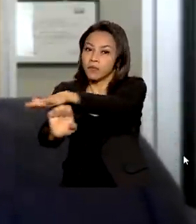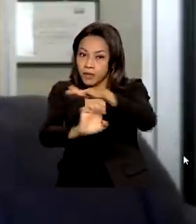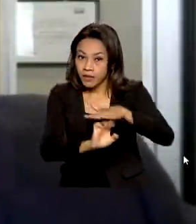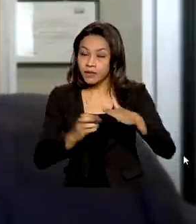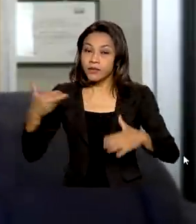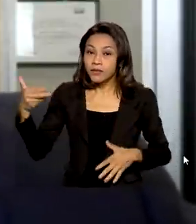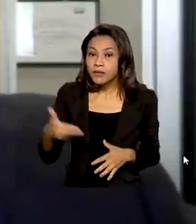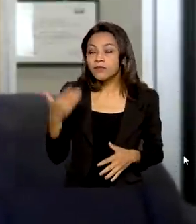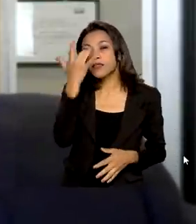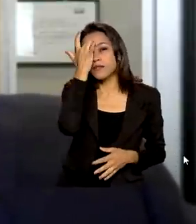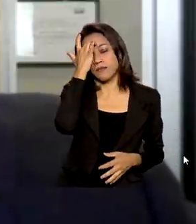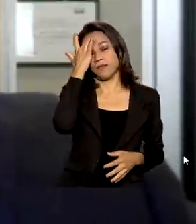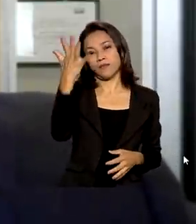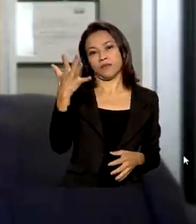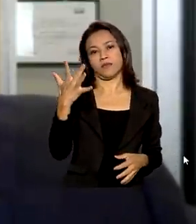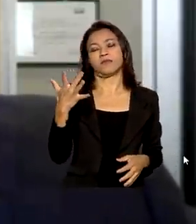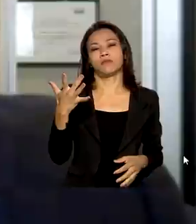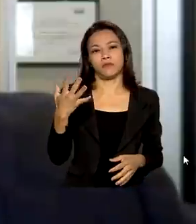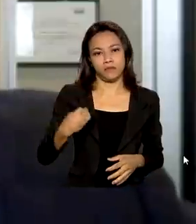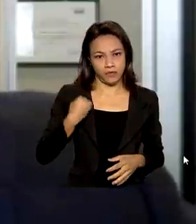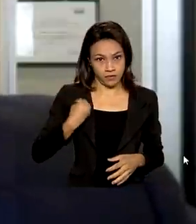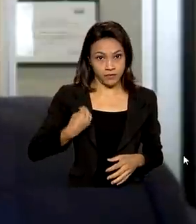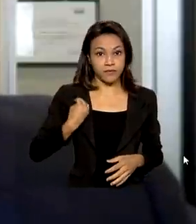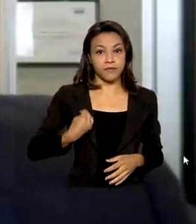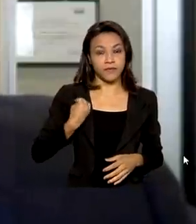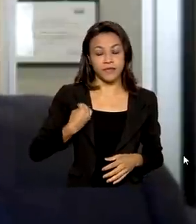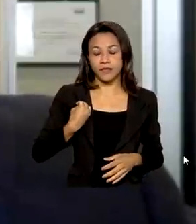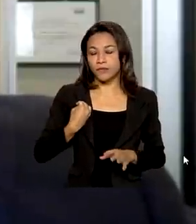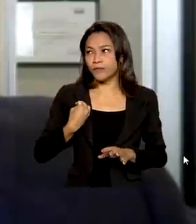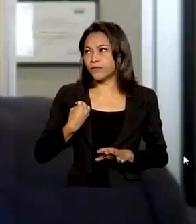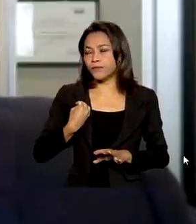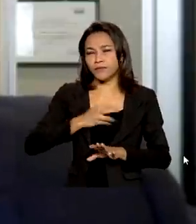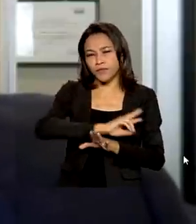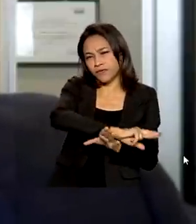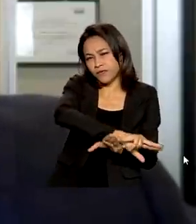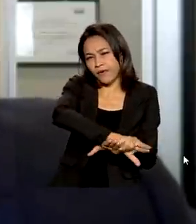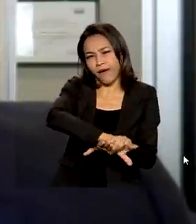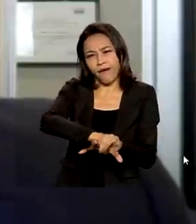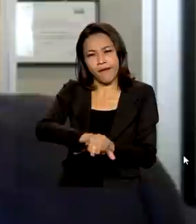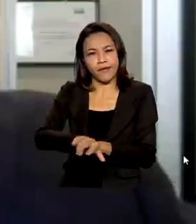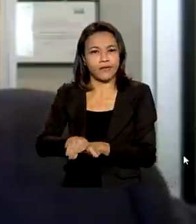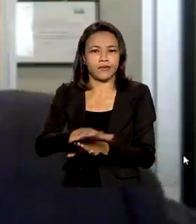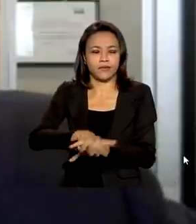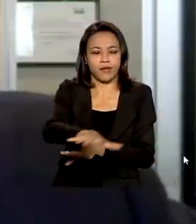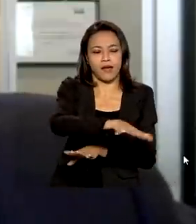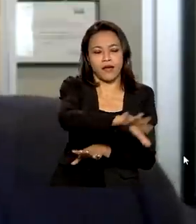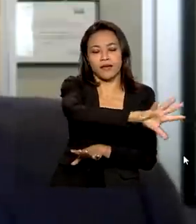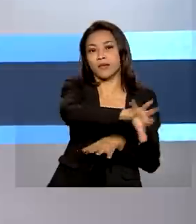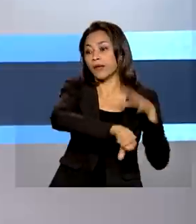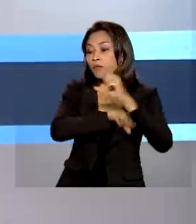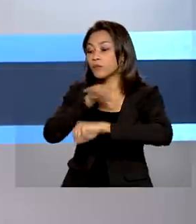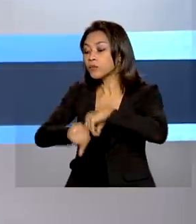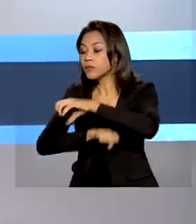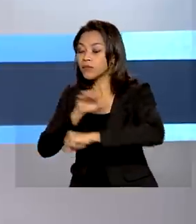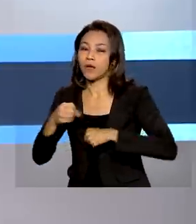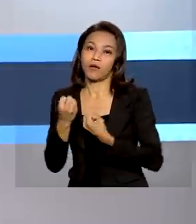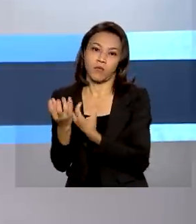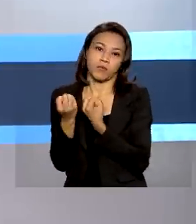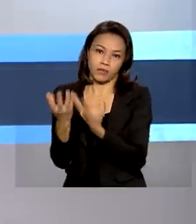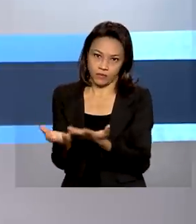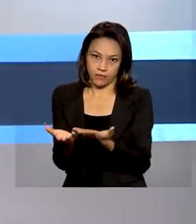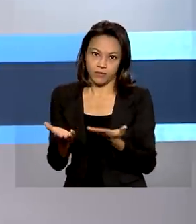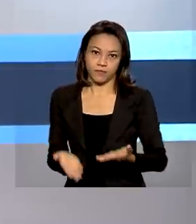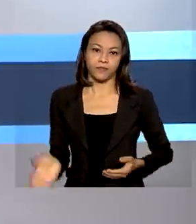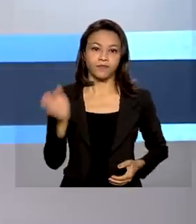vai facilitar a vida de uma série de setores de mercado que precisam buscar essas informações. O